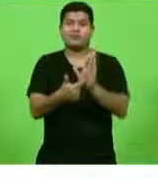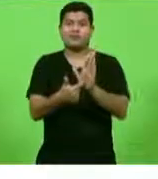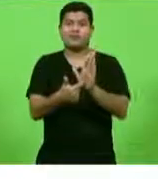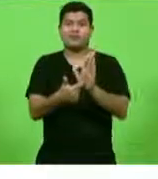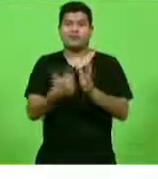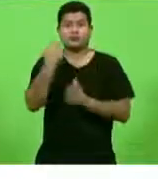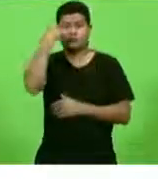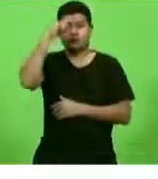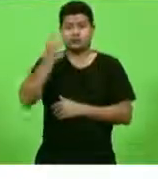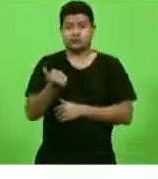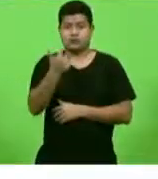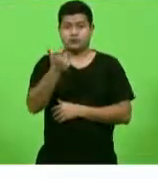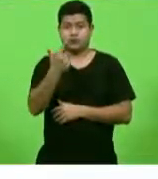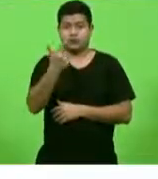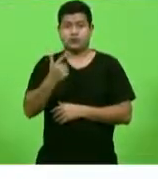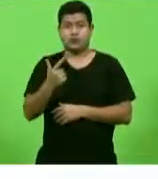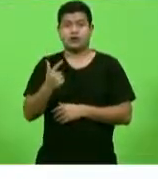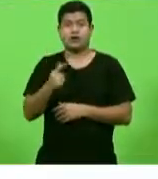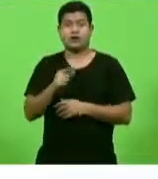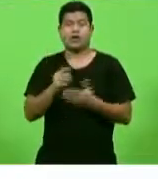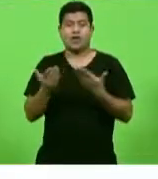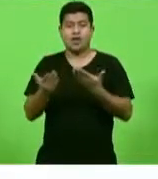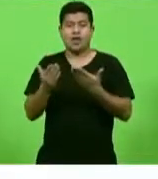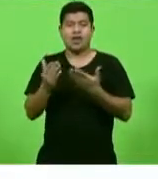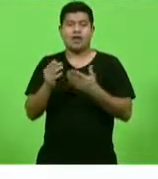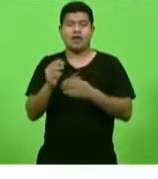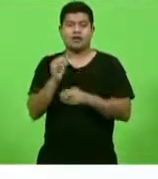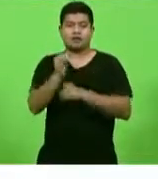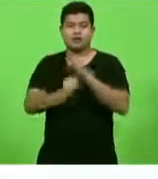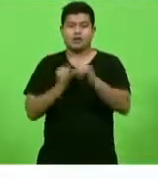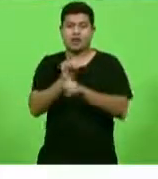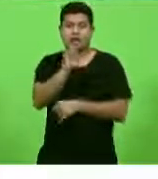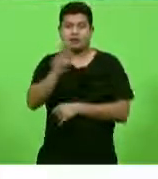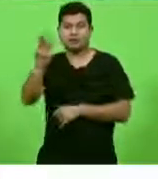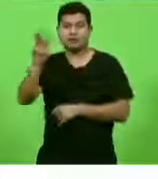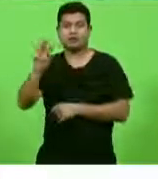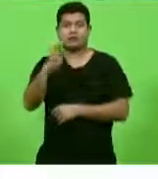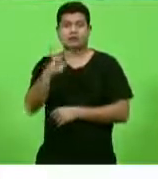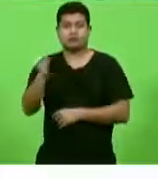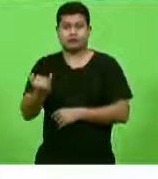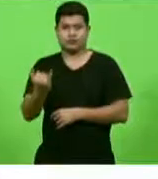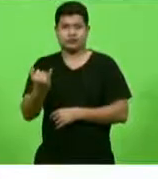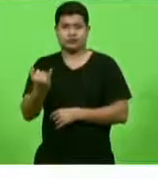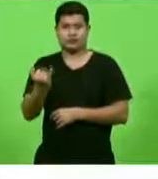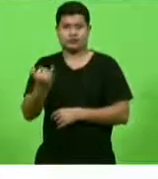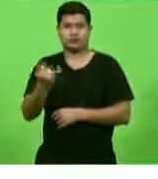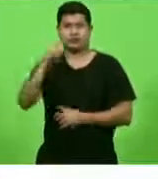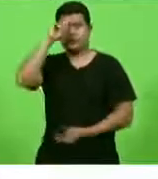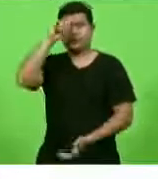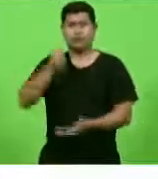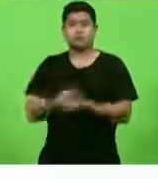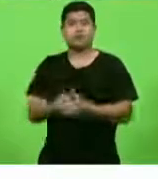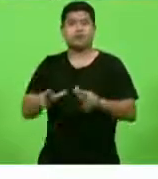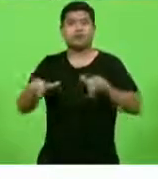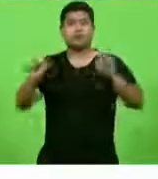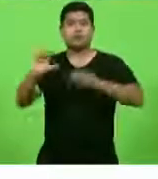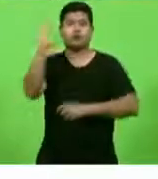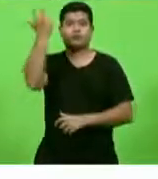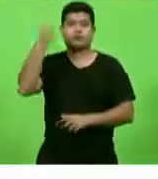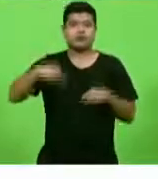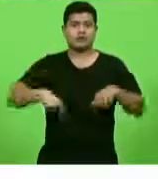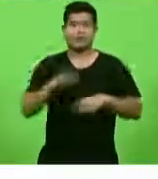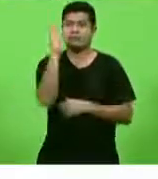Nesse dia 12, aqui no site oficial do TJ, uma decisão que nunca aconteceu no Brasil, é a primeira.